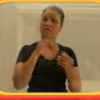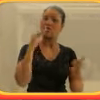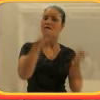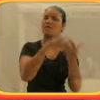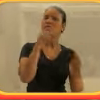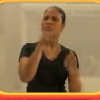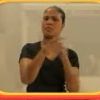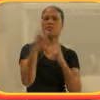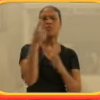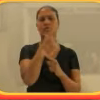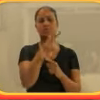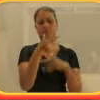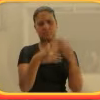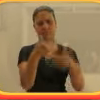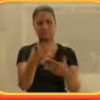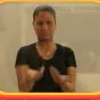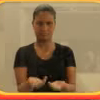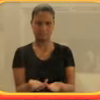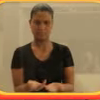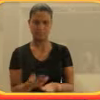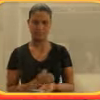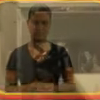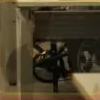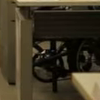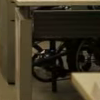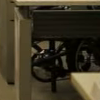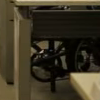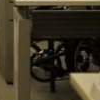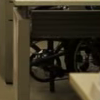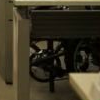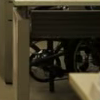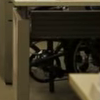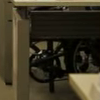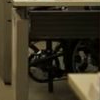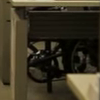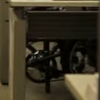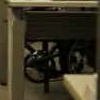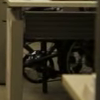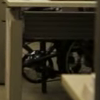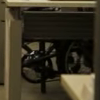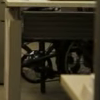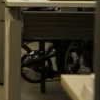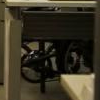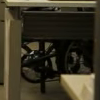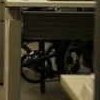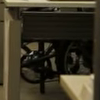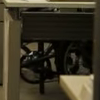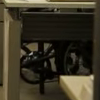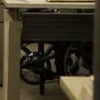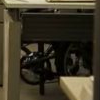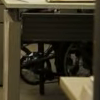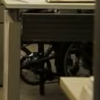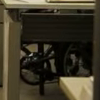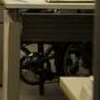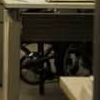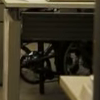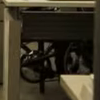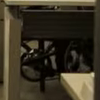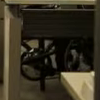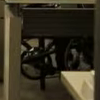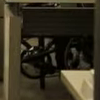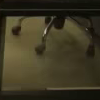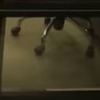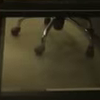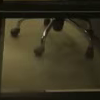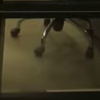sua necessidade. A sociedade vai fazer até um ponto. O resto é contigo. Jairo circula entre as mesas da